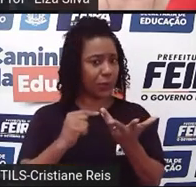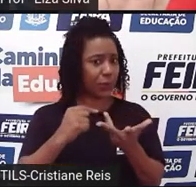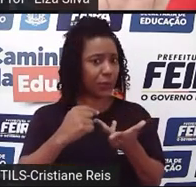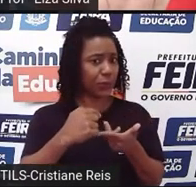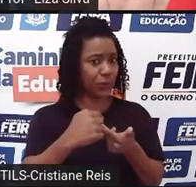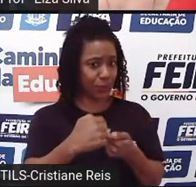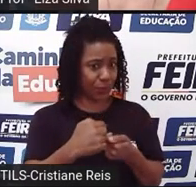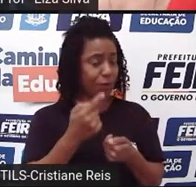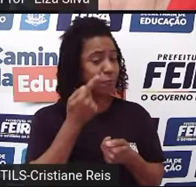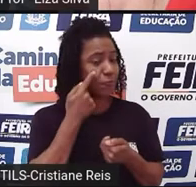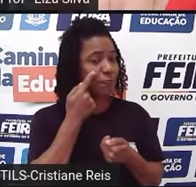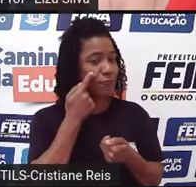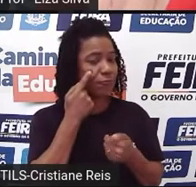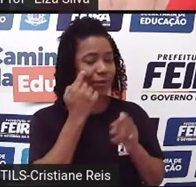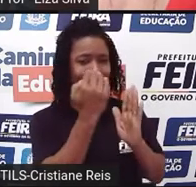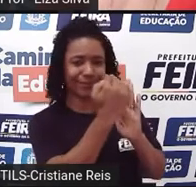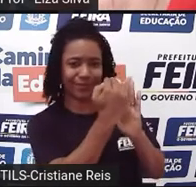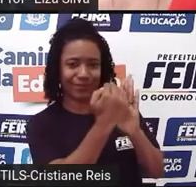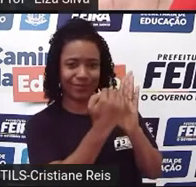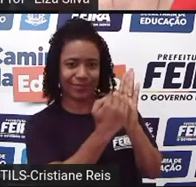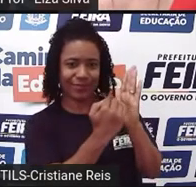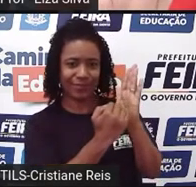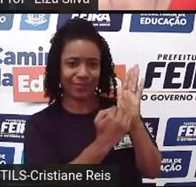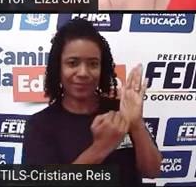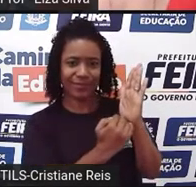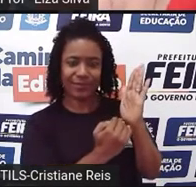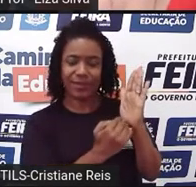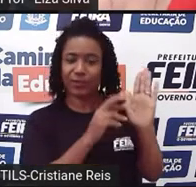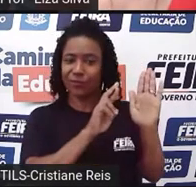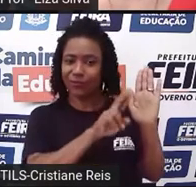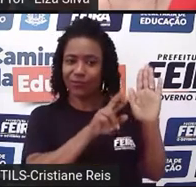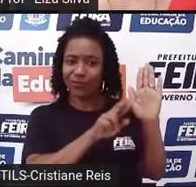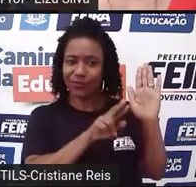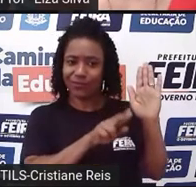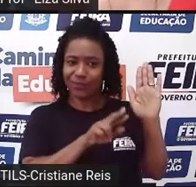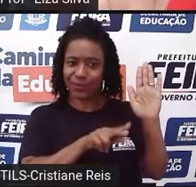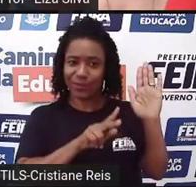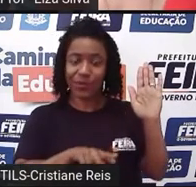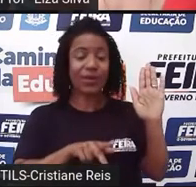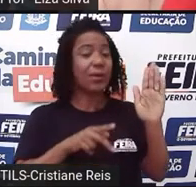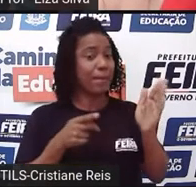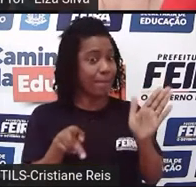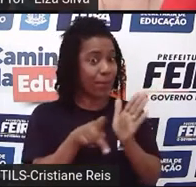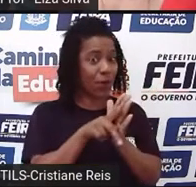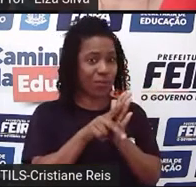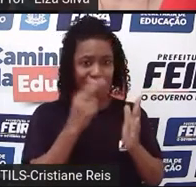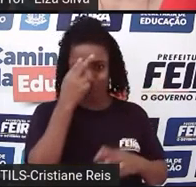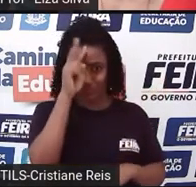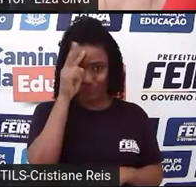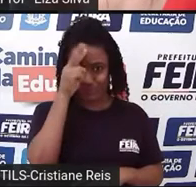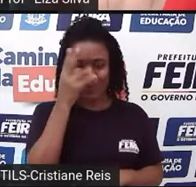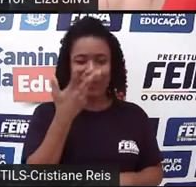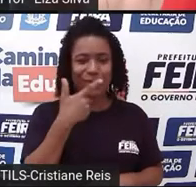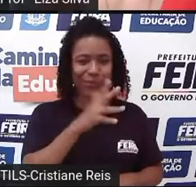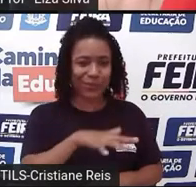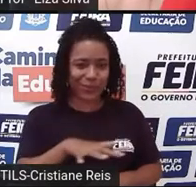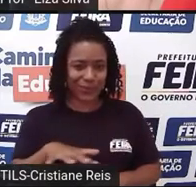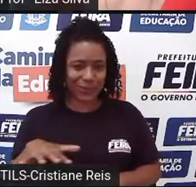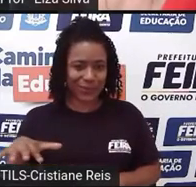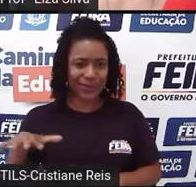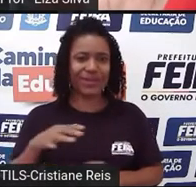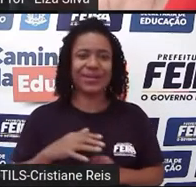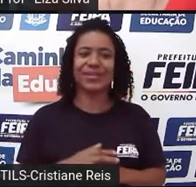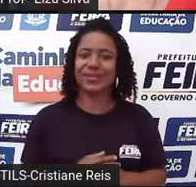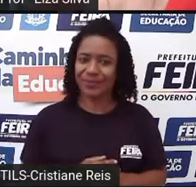que estão dentro deste grupo das storytellings, né? Ou seja, das narrativas. Então,